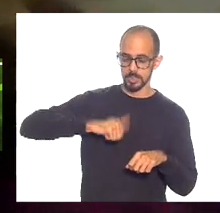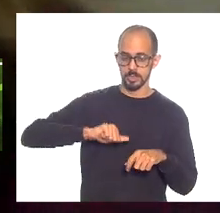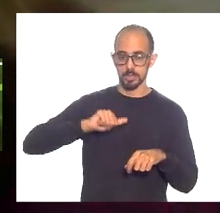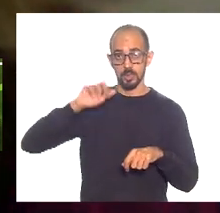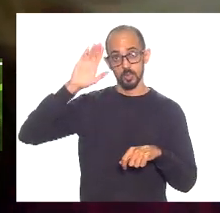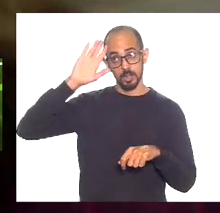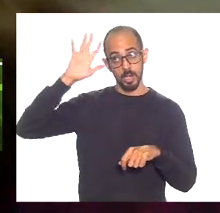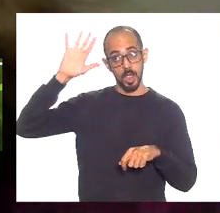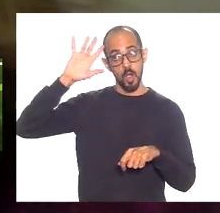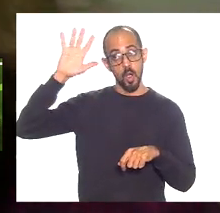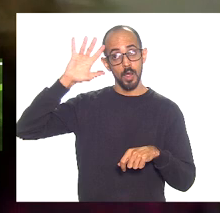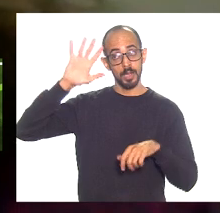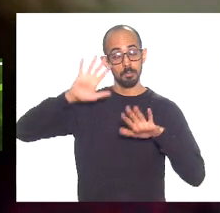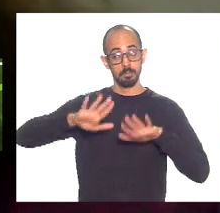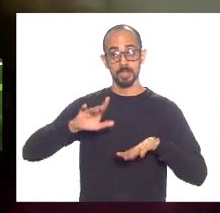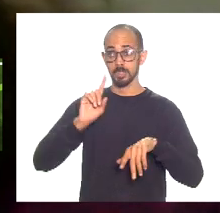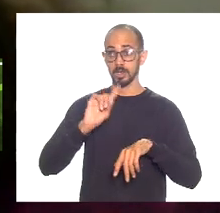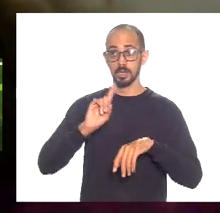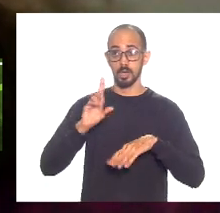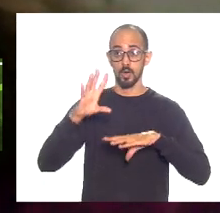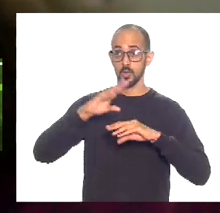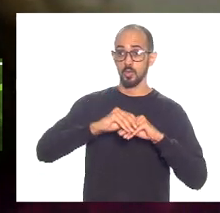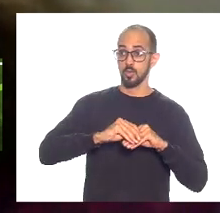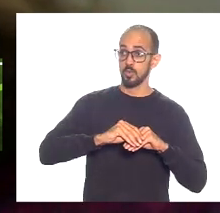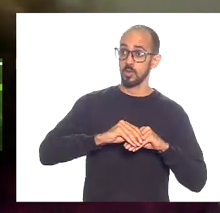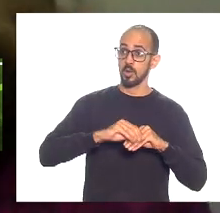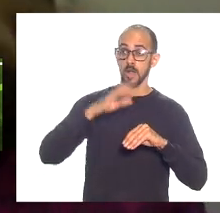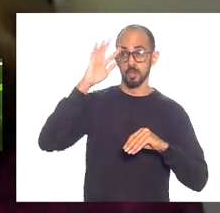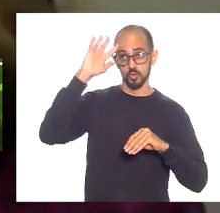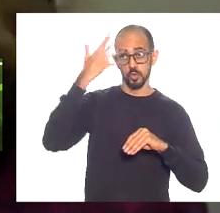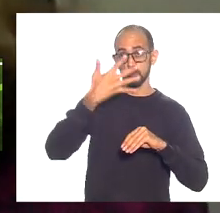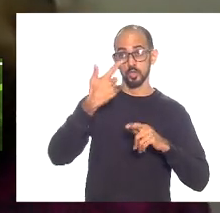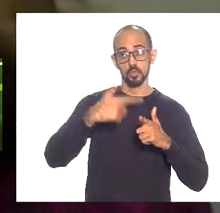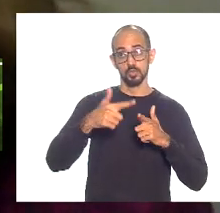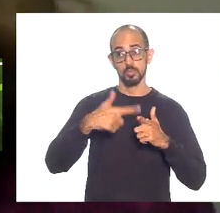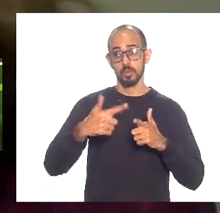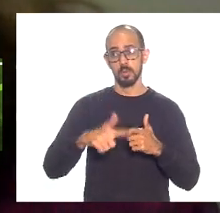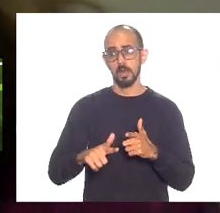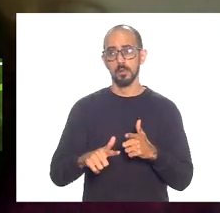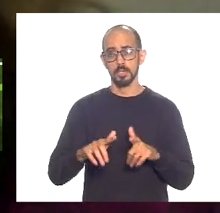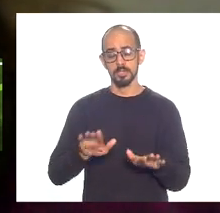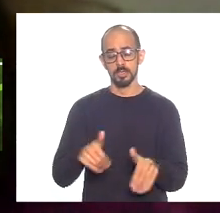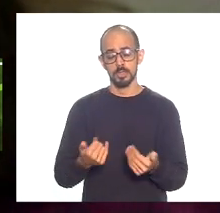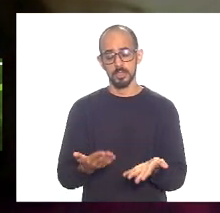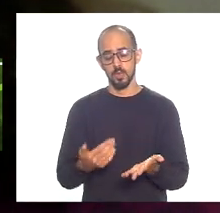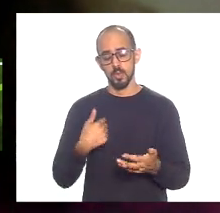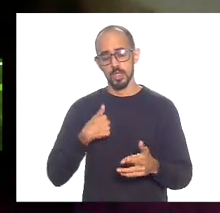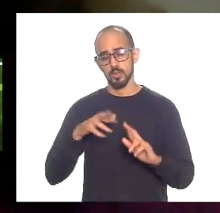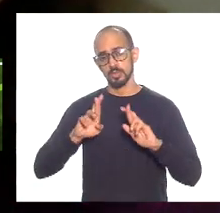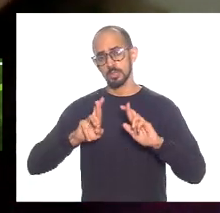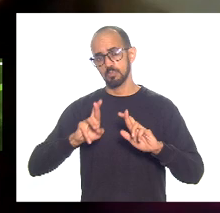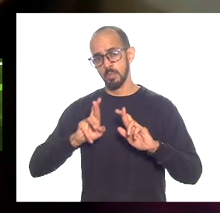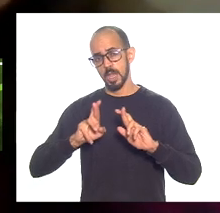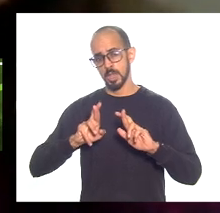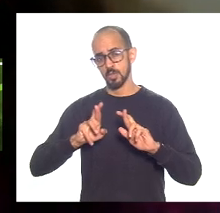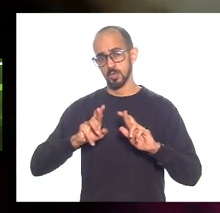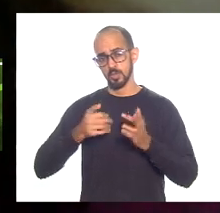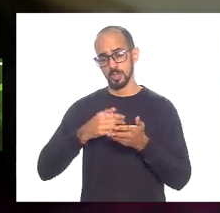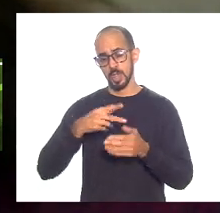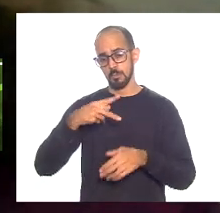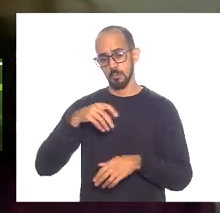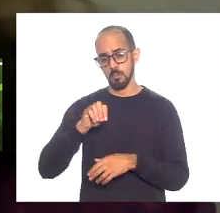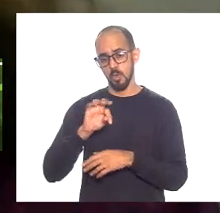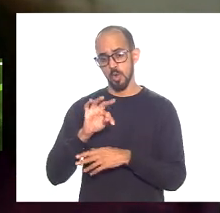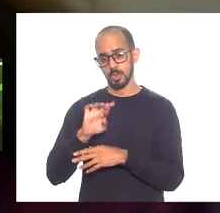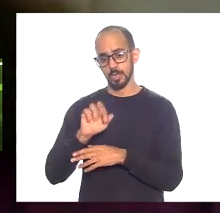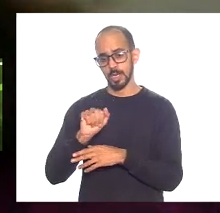teóricas mas que não contribuem para a solução dos nossos problemas então eu espero que desde a portaria de